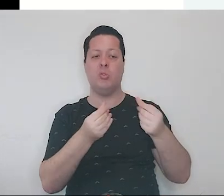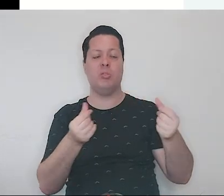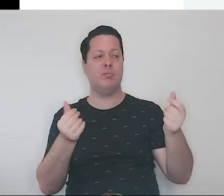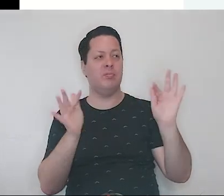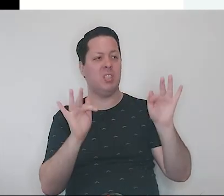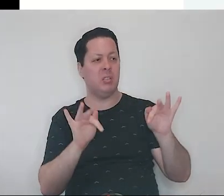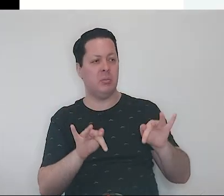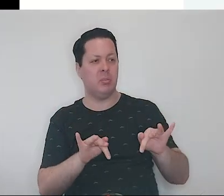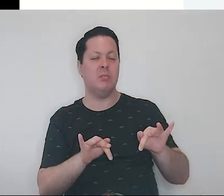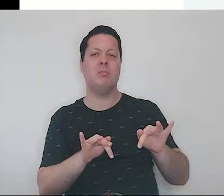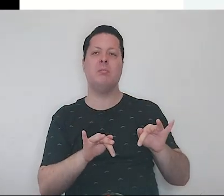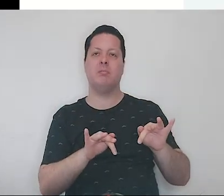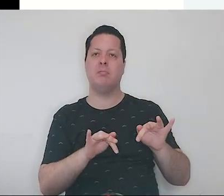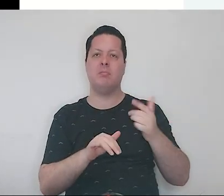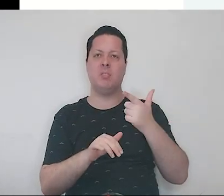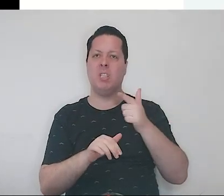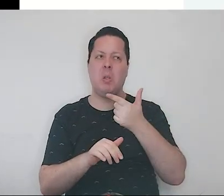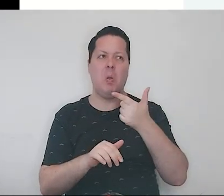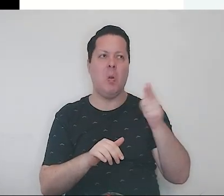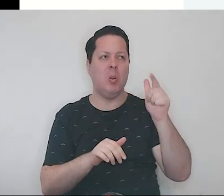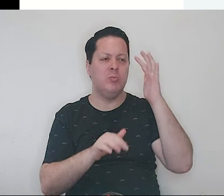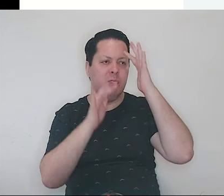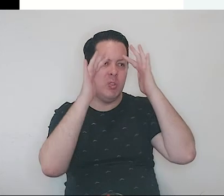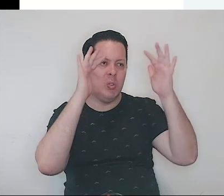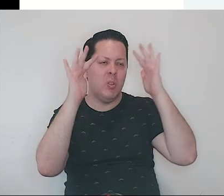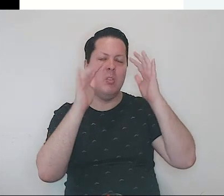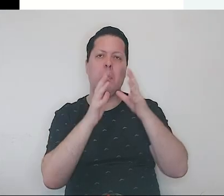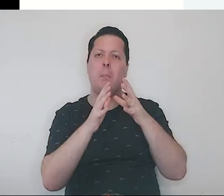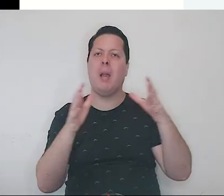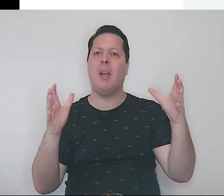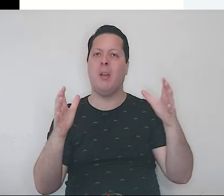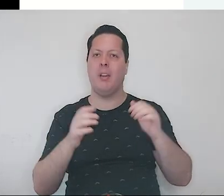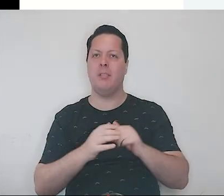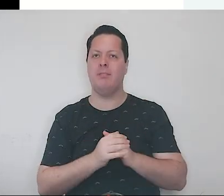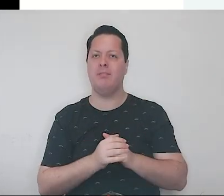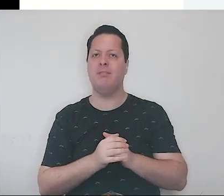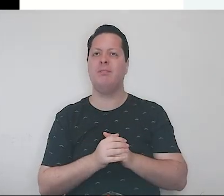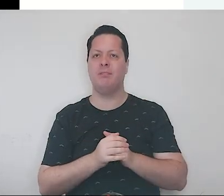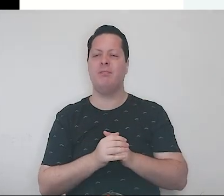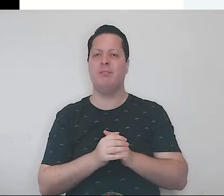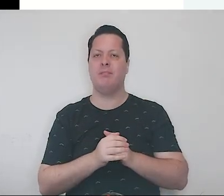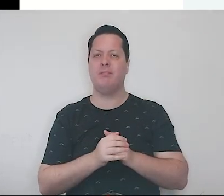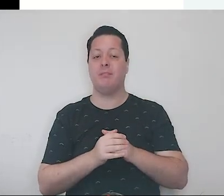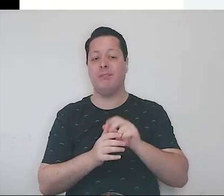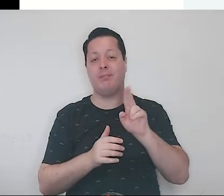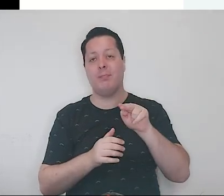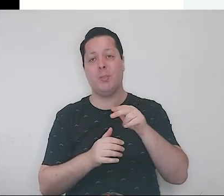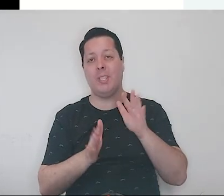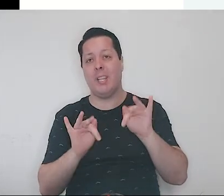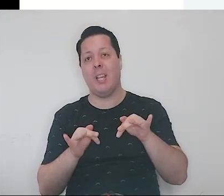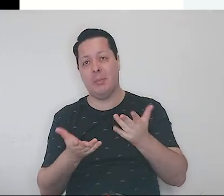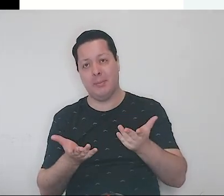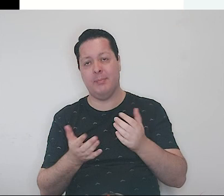é realizado, se a pessoa não tem outro desejo, outro sonho maior, a pessoa acaba,